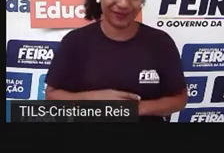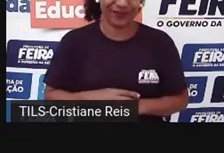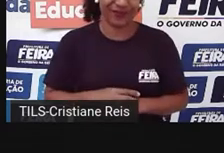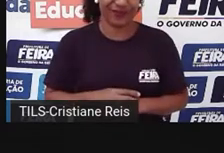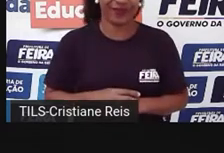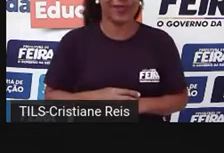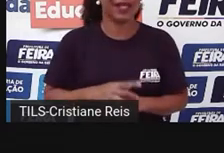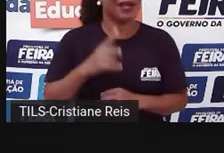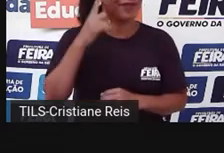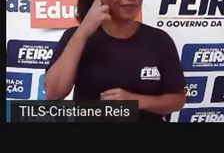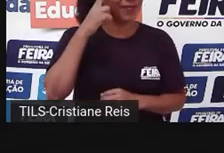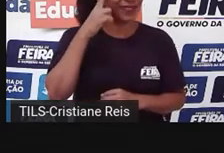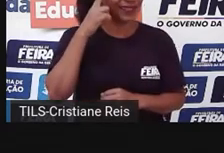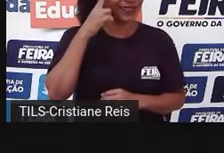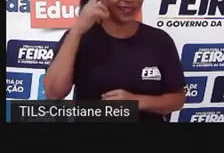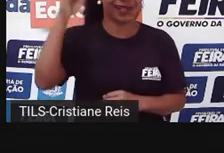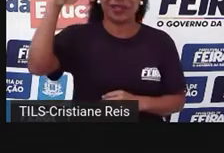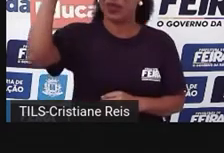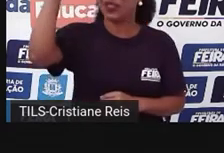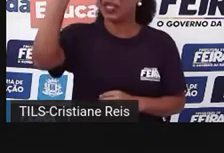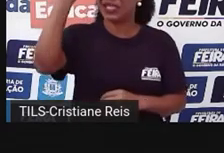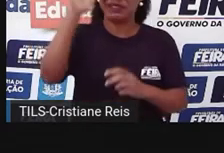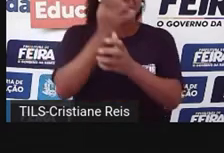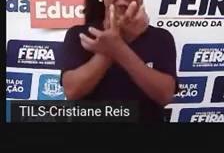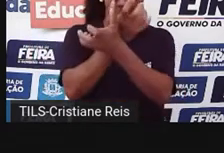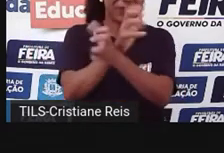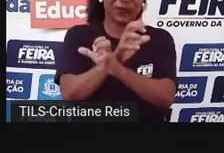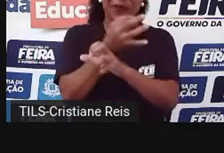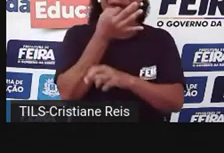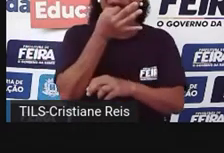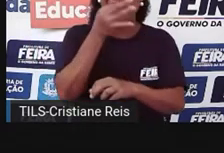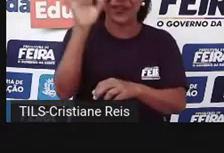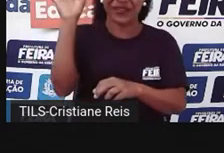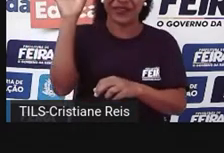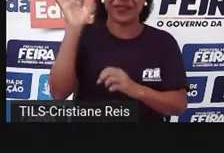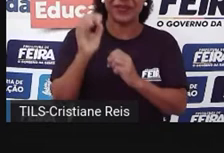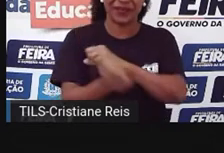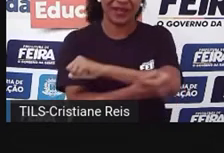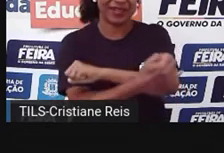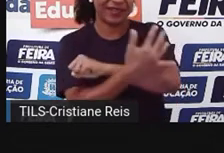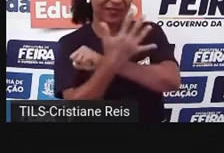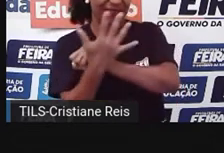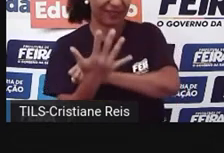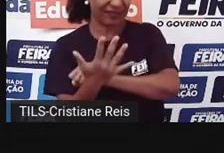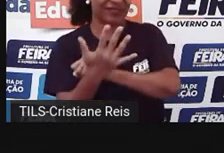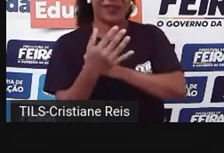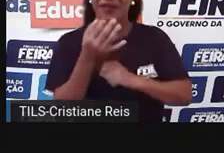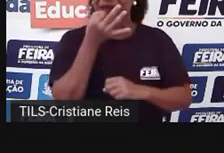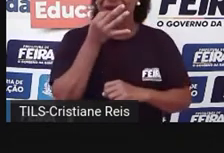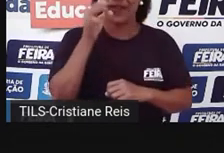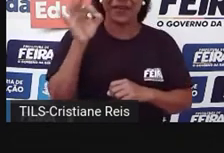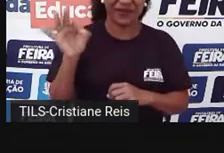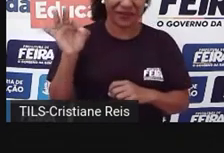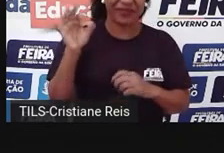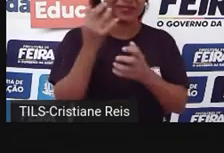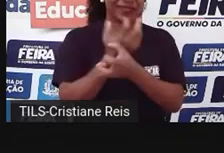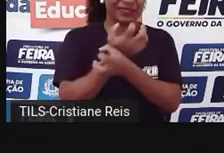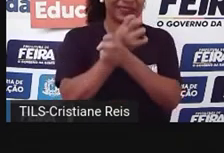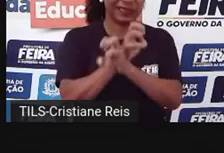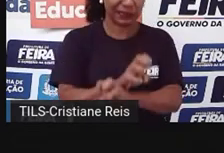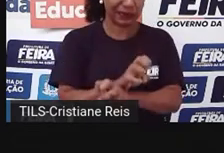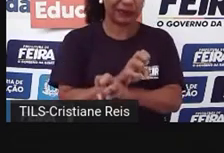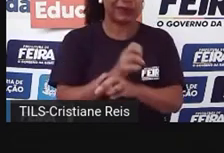tem seca, só tem aquelas agriculturas arrasadas, né, pela seca, aquele